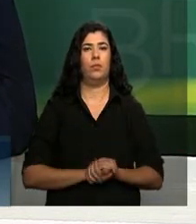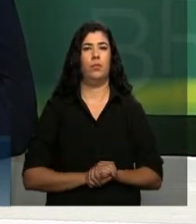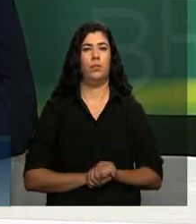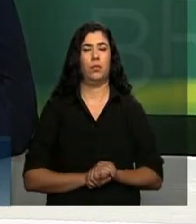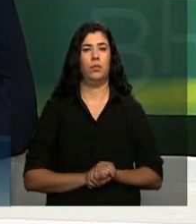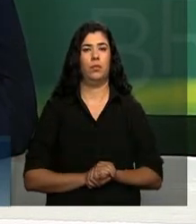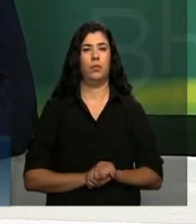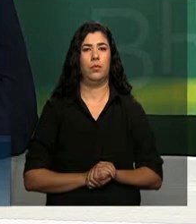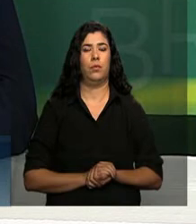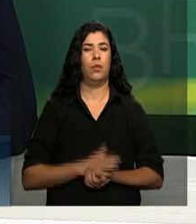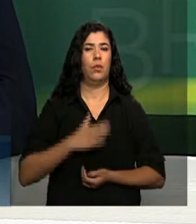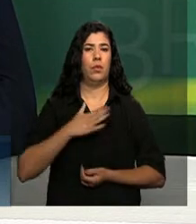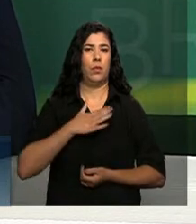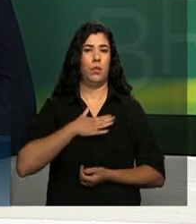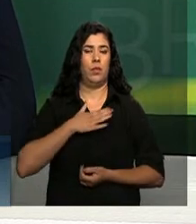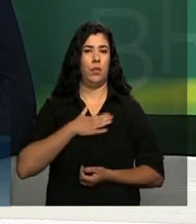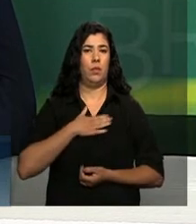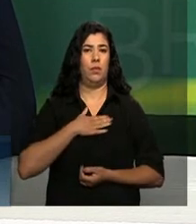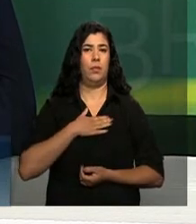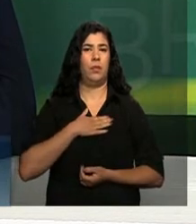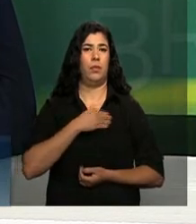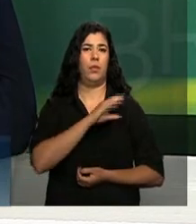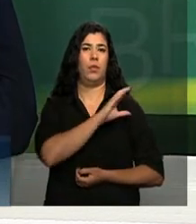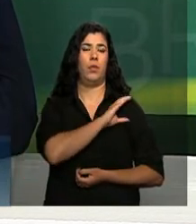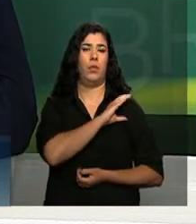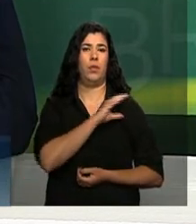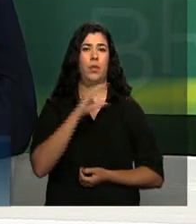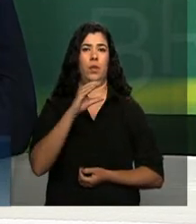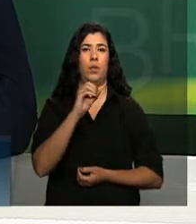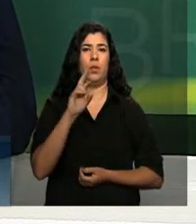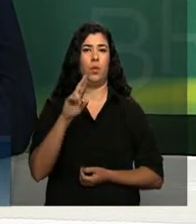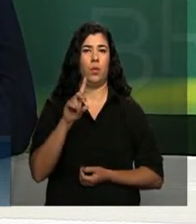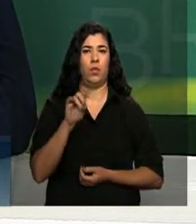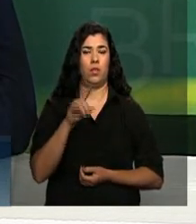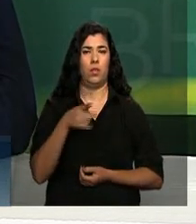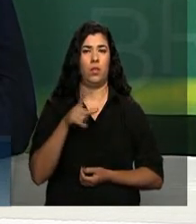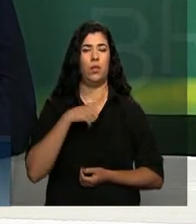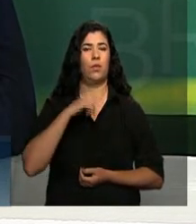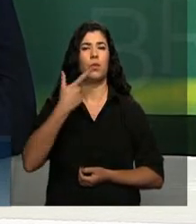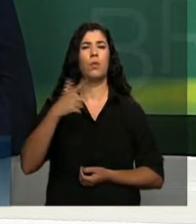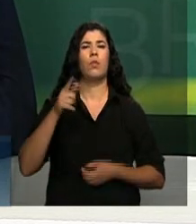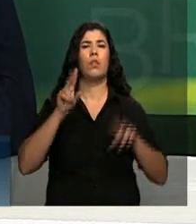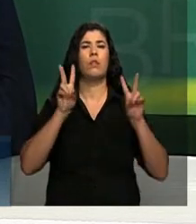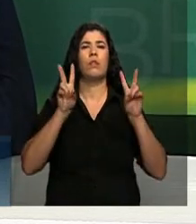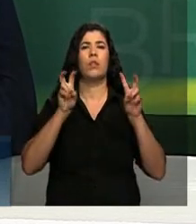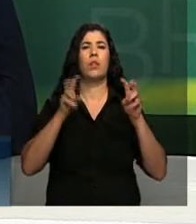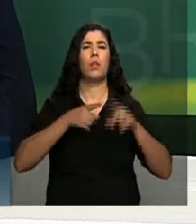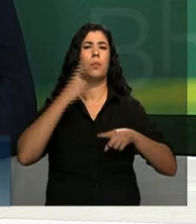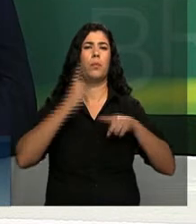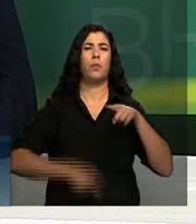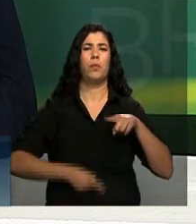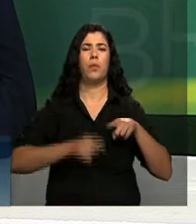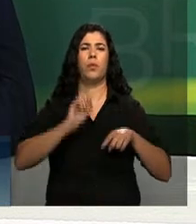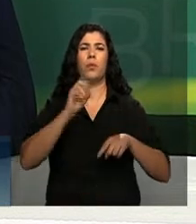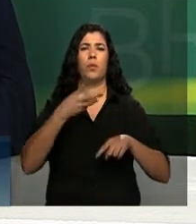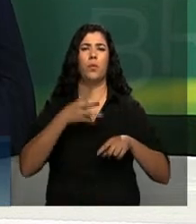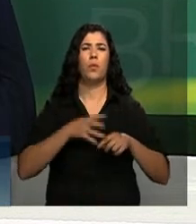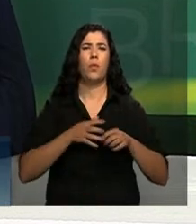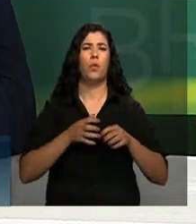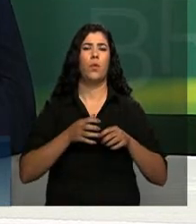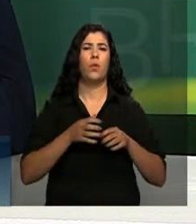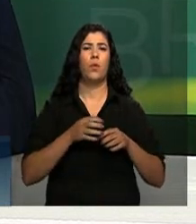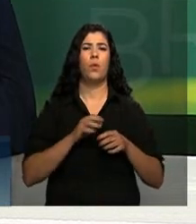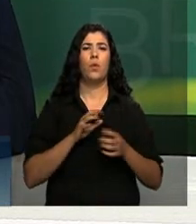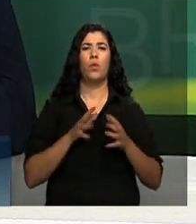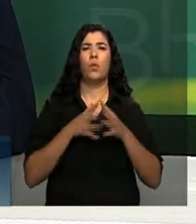Na minha gestão não tem tema proibido, não tem conflito que não possa ser